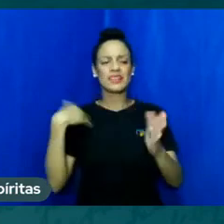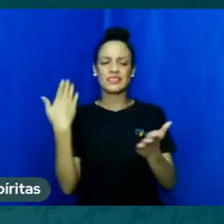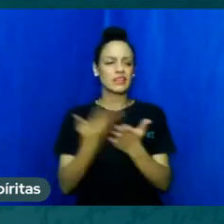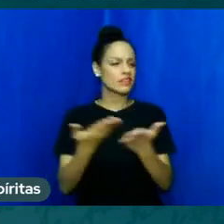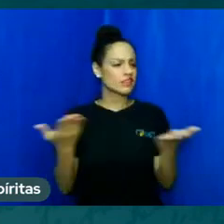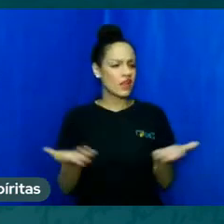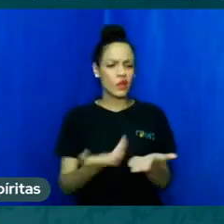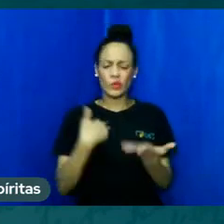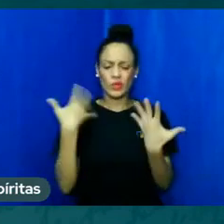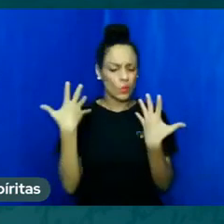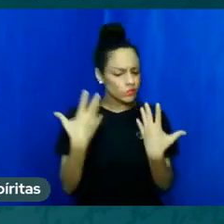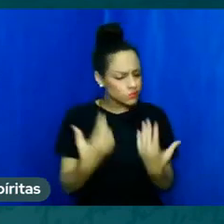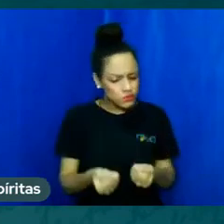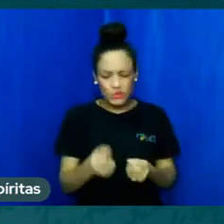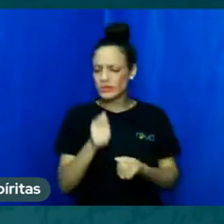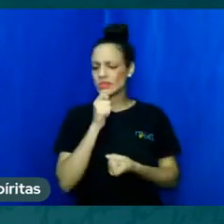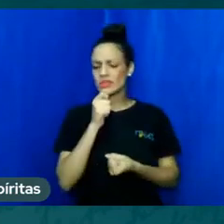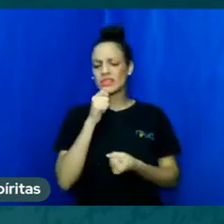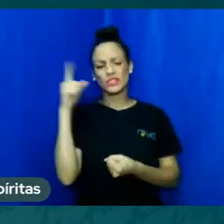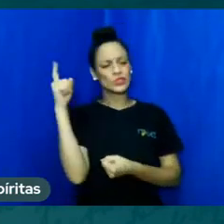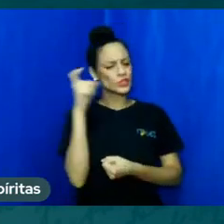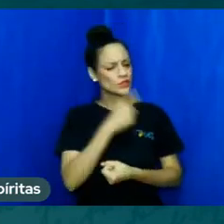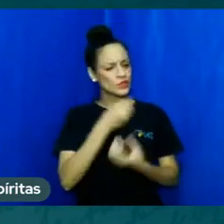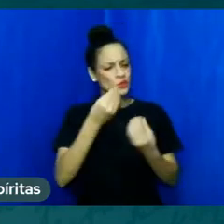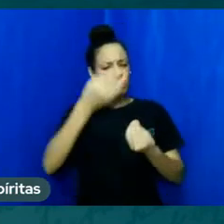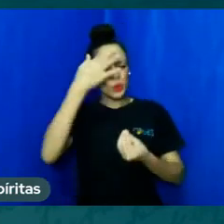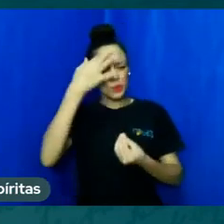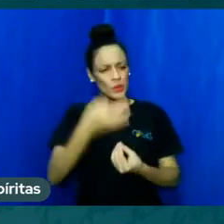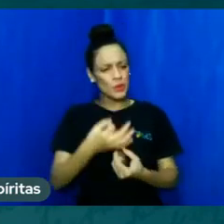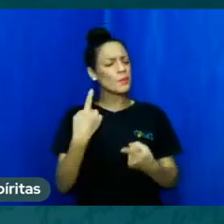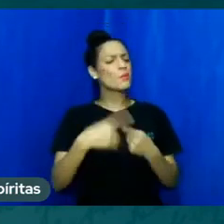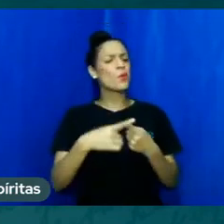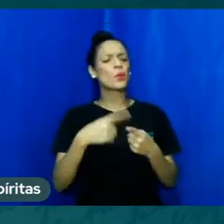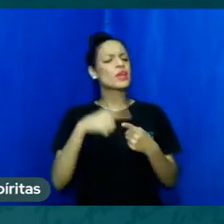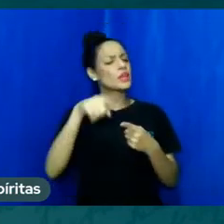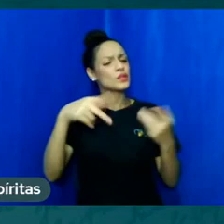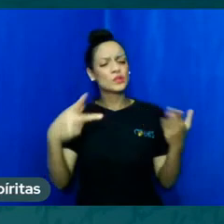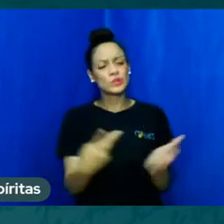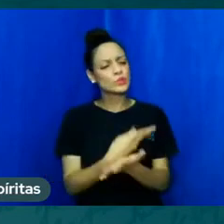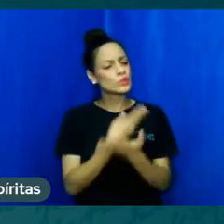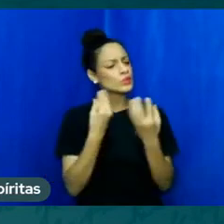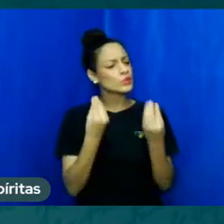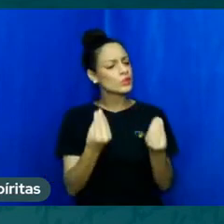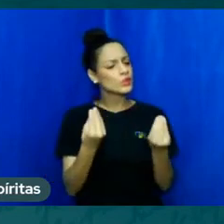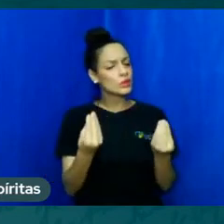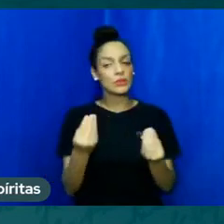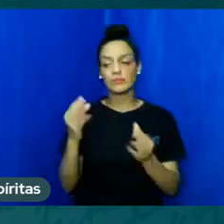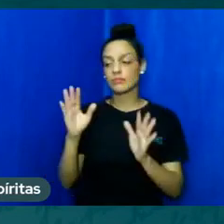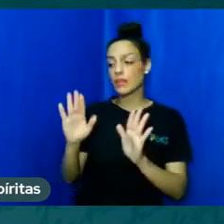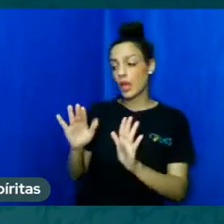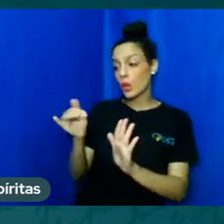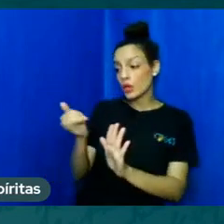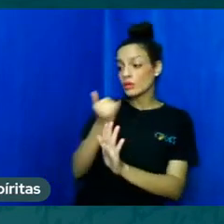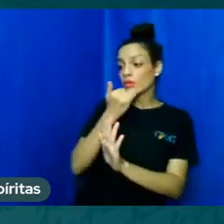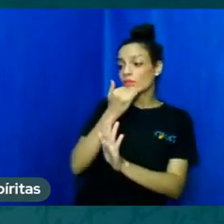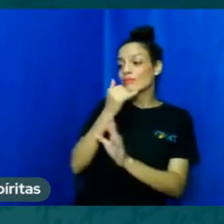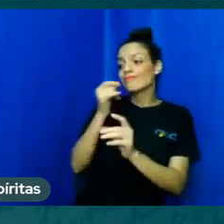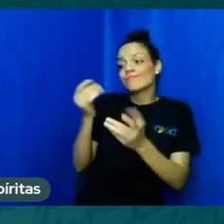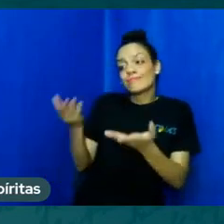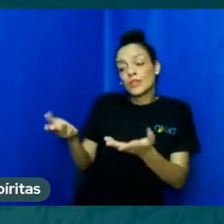o porquê dessa partida dele Ademir a gente pode só te adiantar o seguinte nada acontece em vão